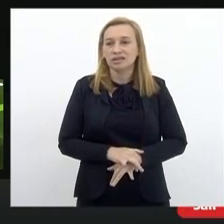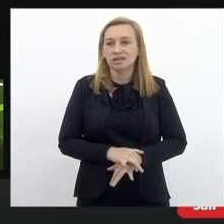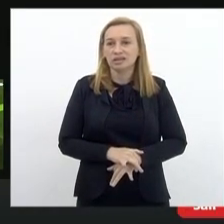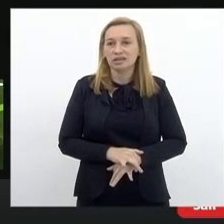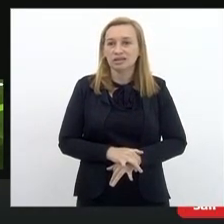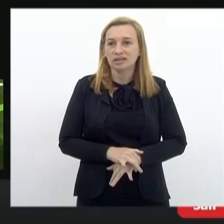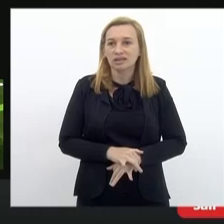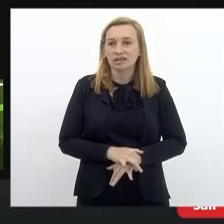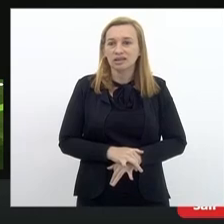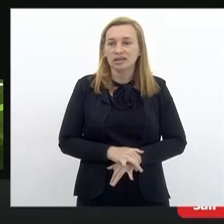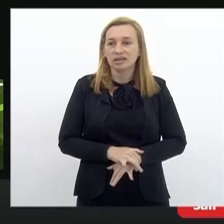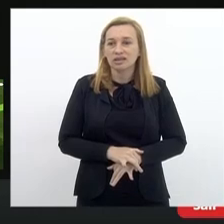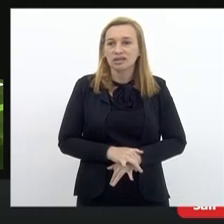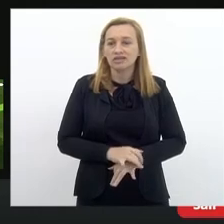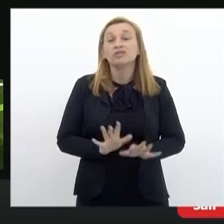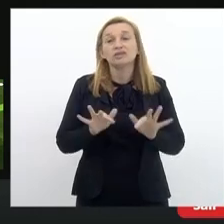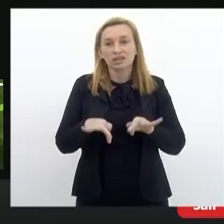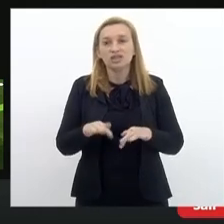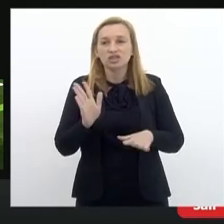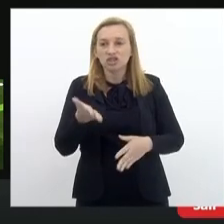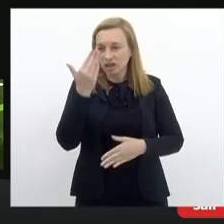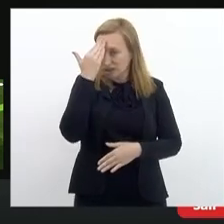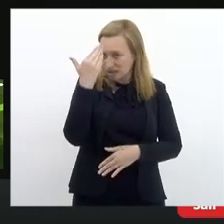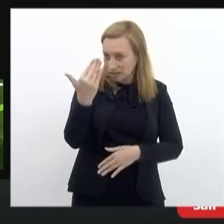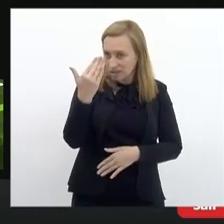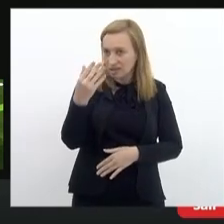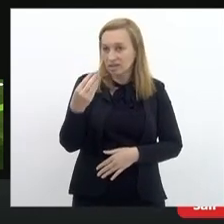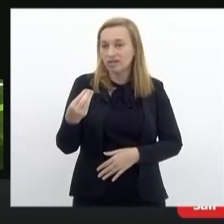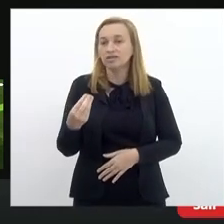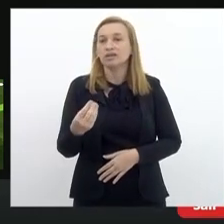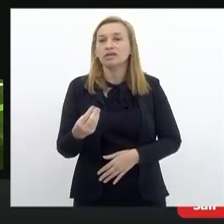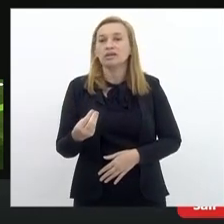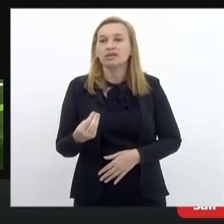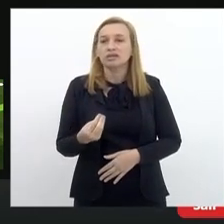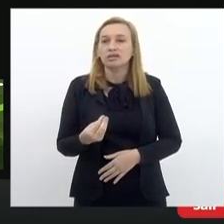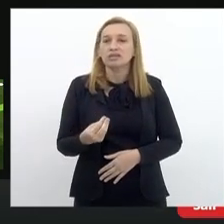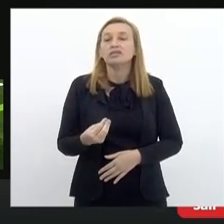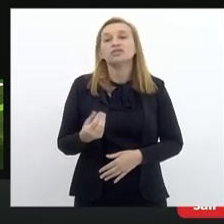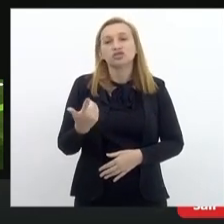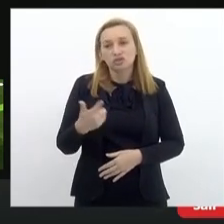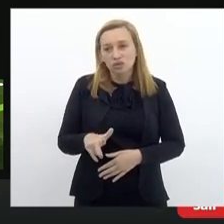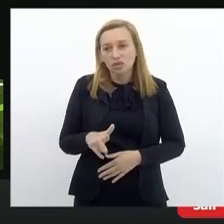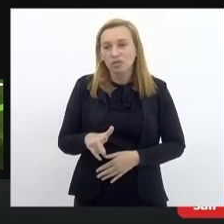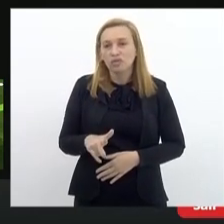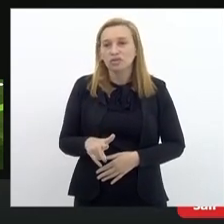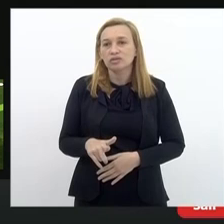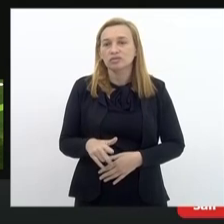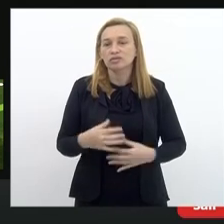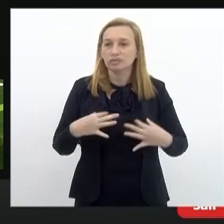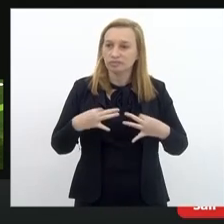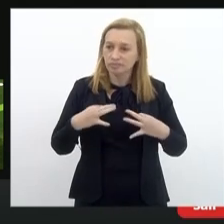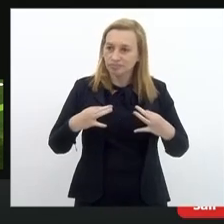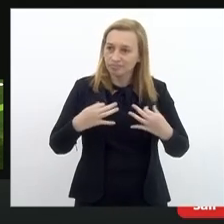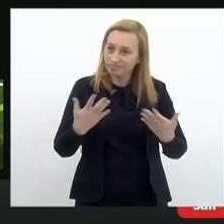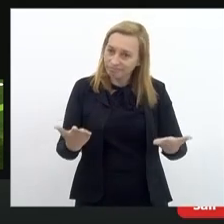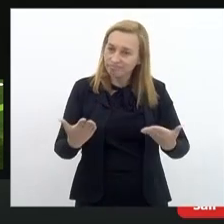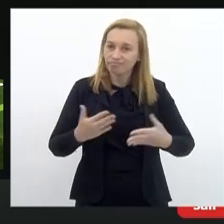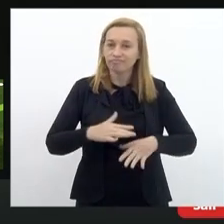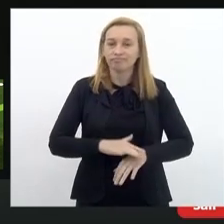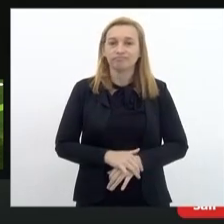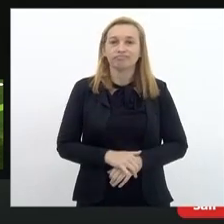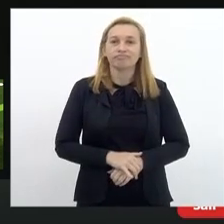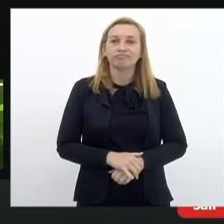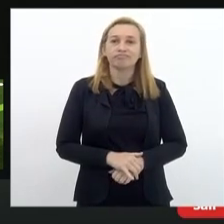a gente fechar, já agradecendo pela participação de novo, nós nos colocamos à disposição do